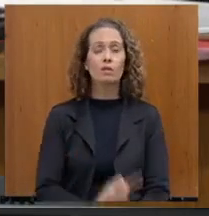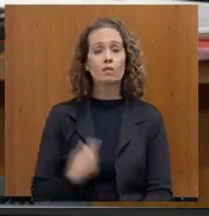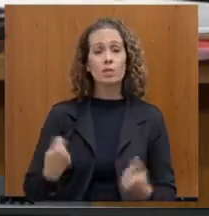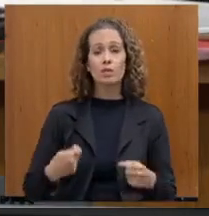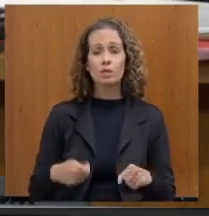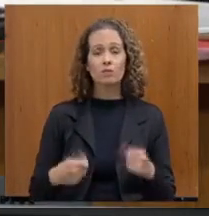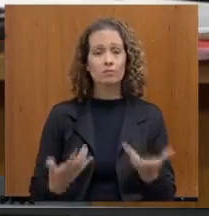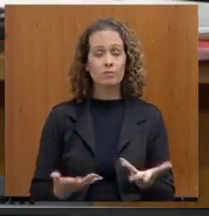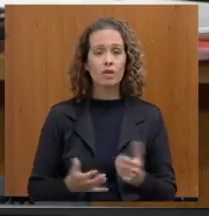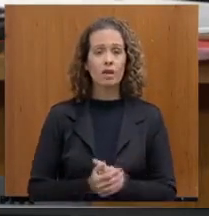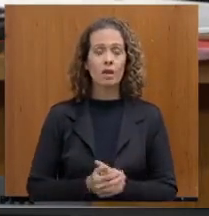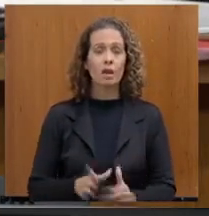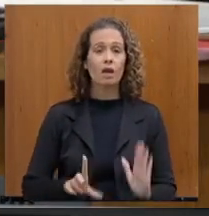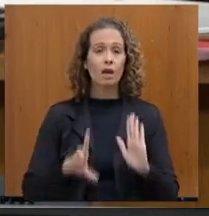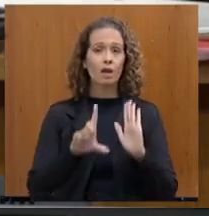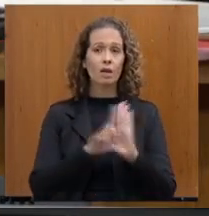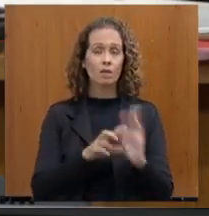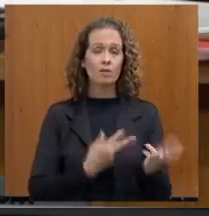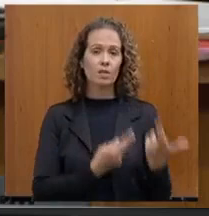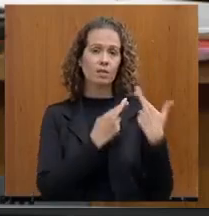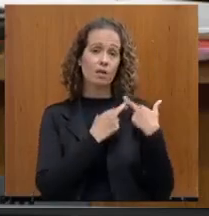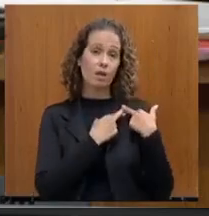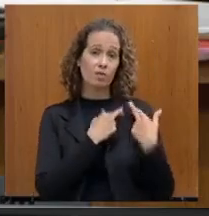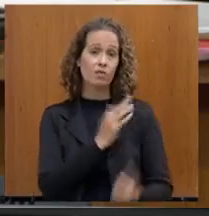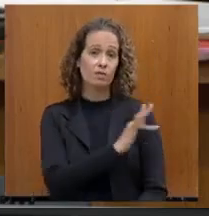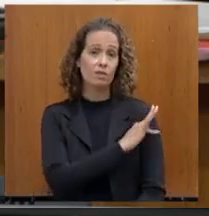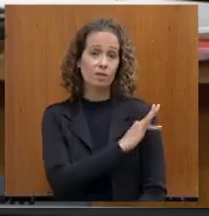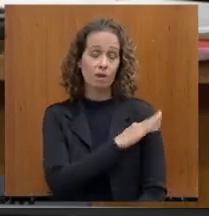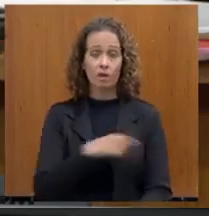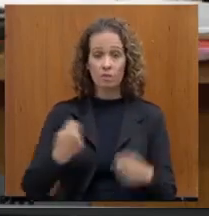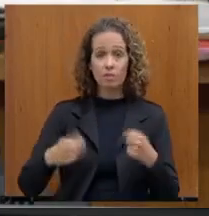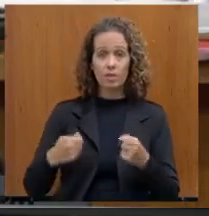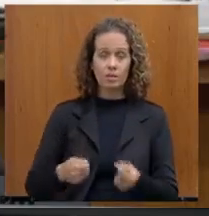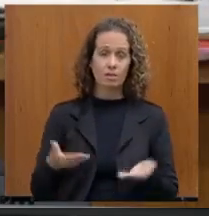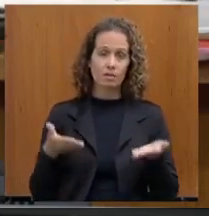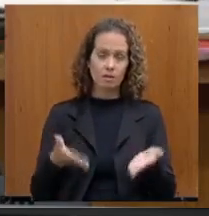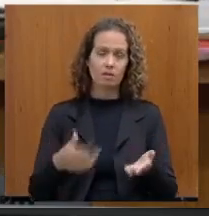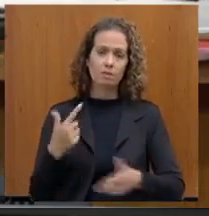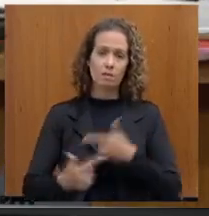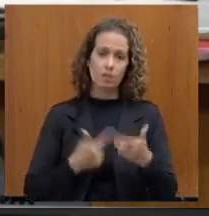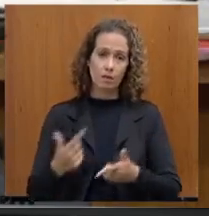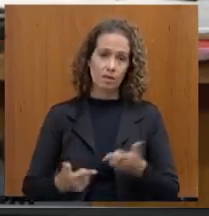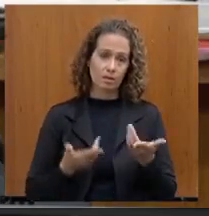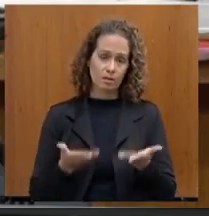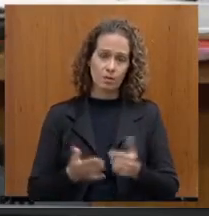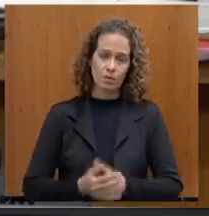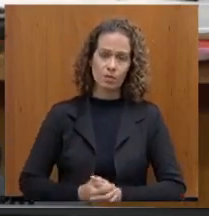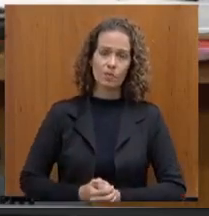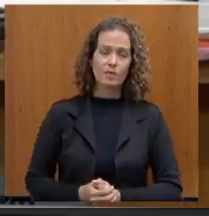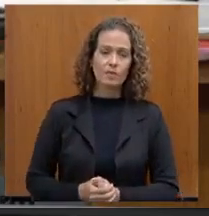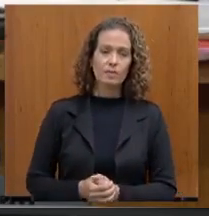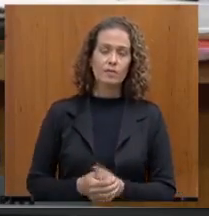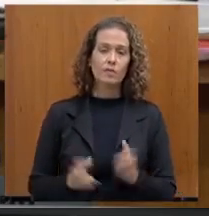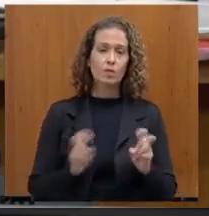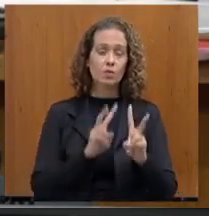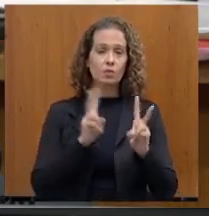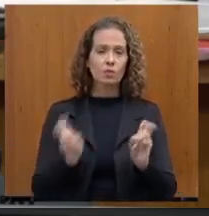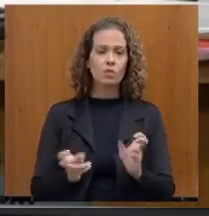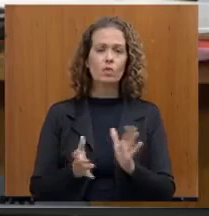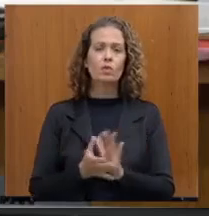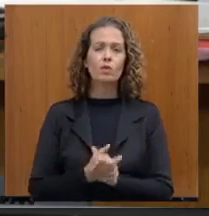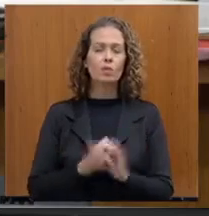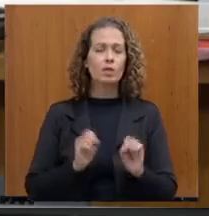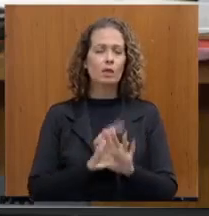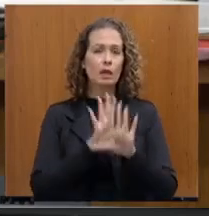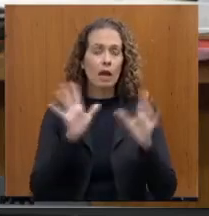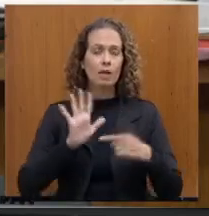Lei de Responsabilidade Fiscal exige isso da gente. Então, a gente precisa trabalhar isso daí. Sobre a transparência dos incentivos